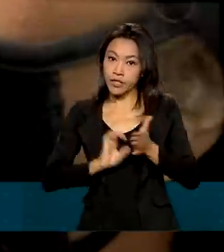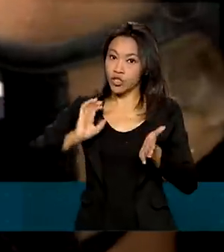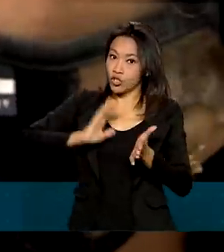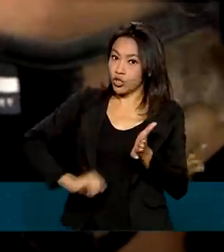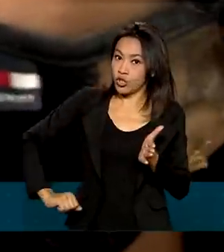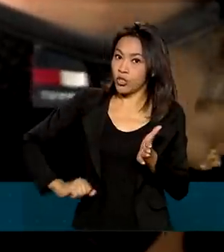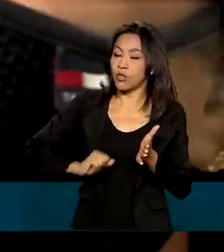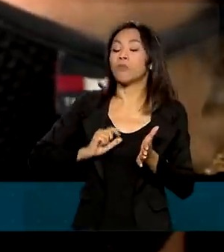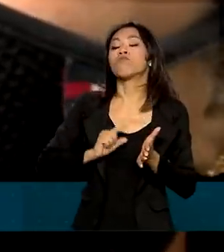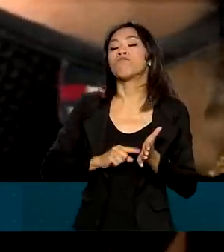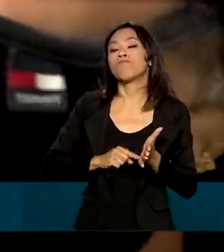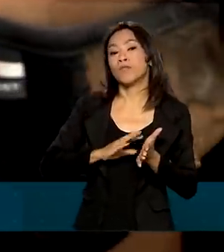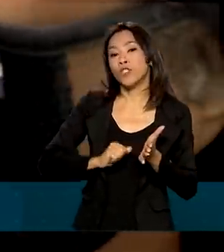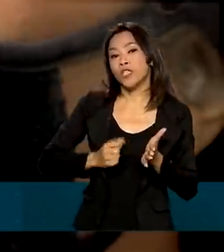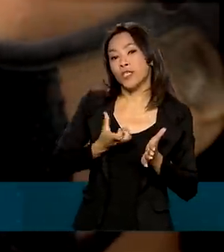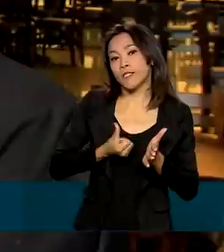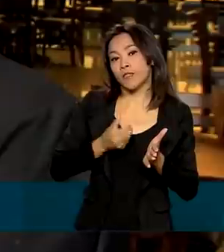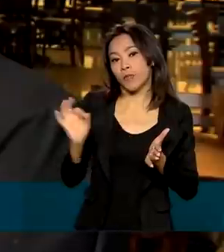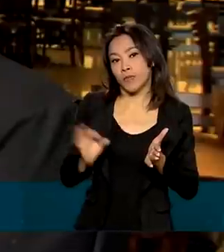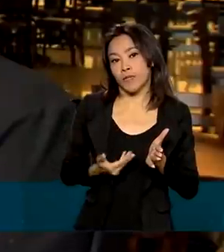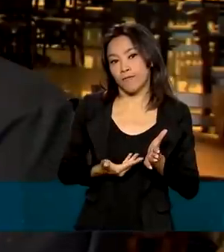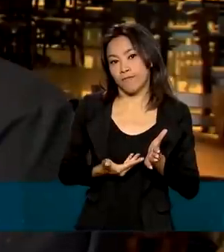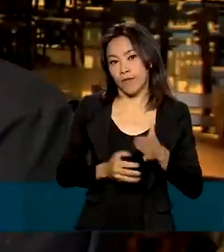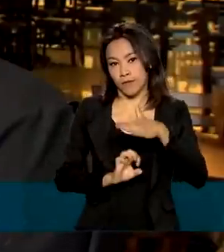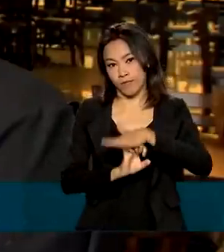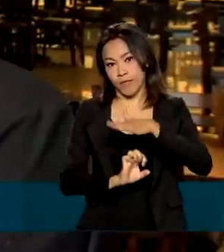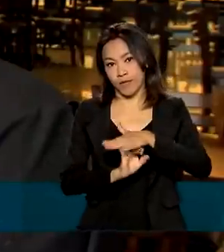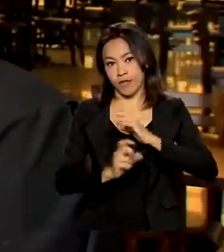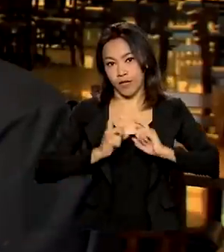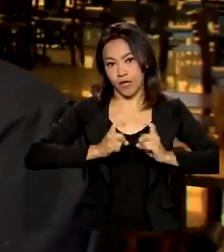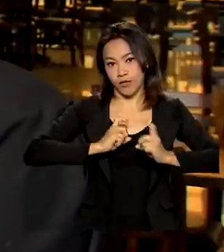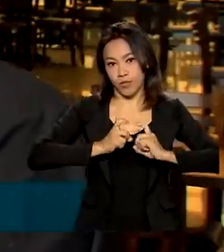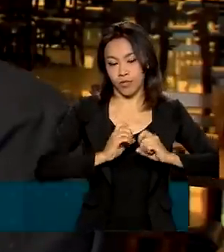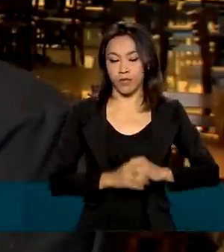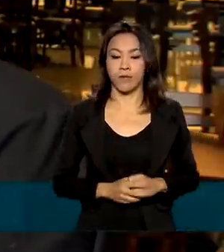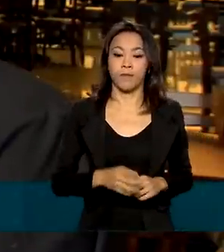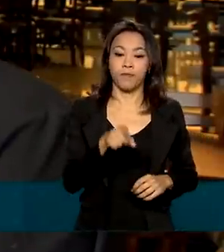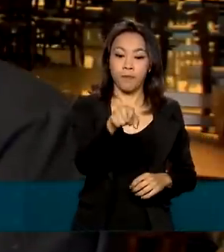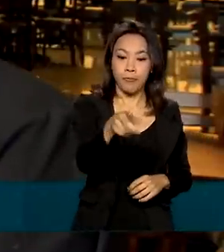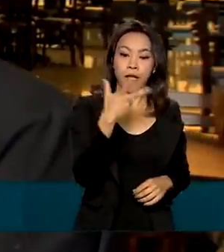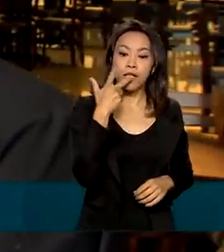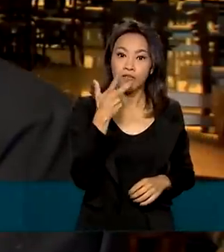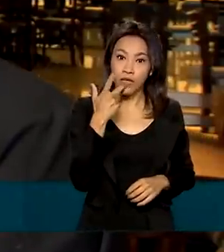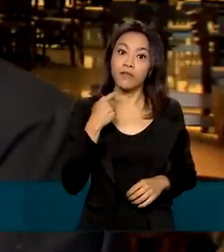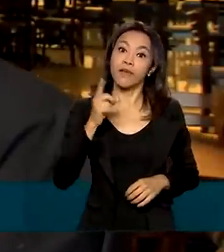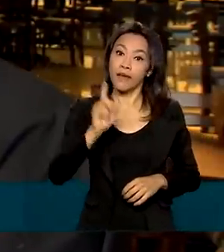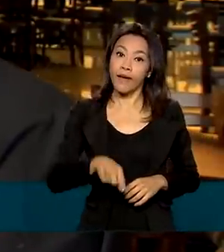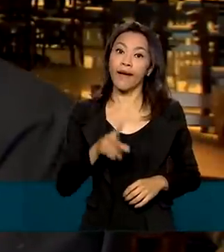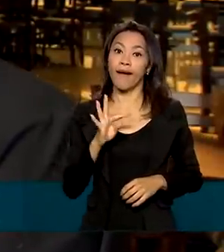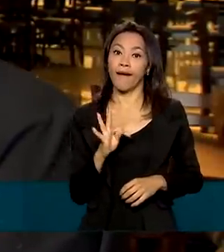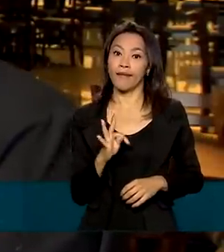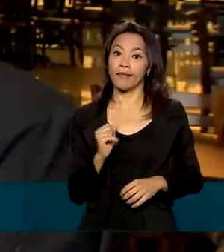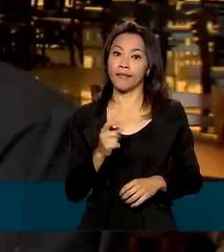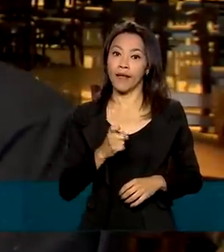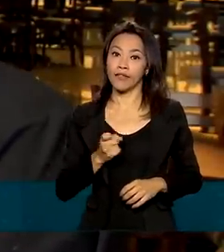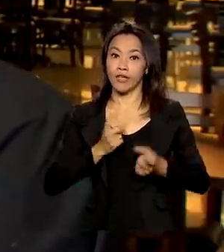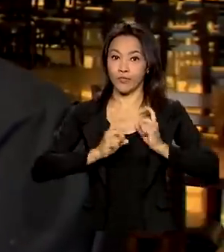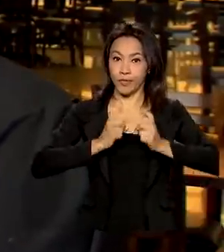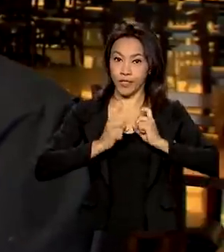giram em torno de 6%. Ultimamente, o nosso problema é a questão da taxa administrativa, muito alta.